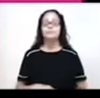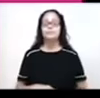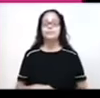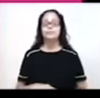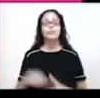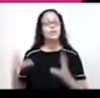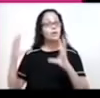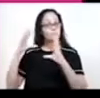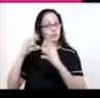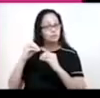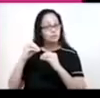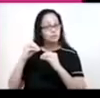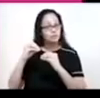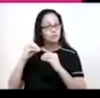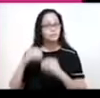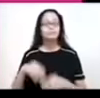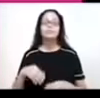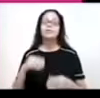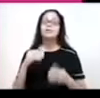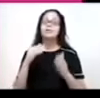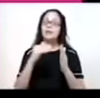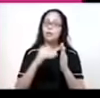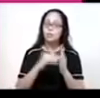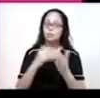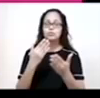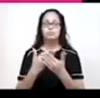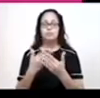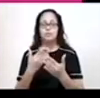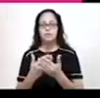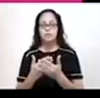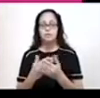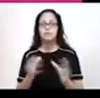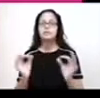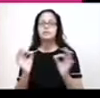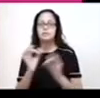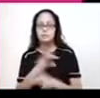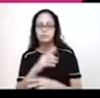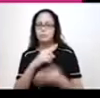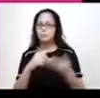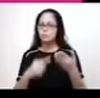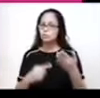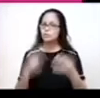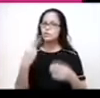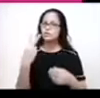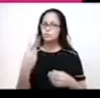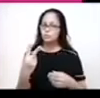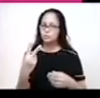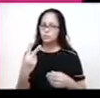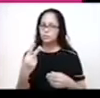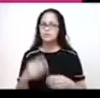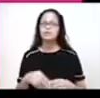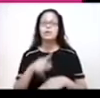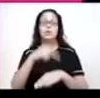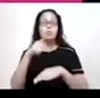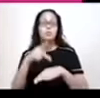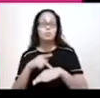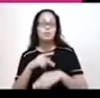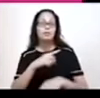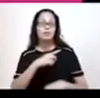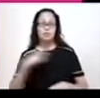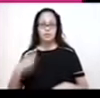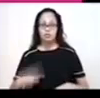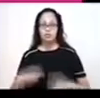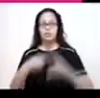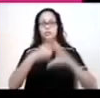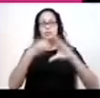Uma breve revisão do que a gente estudou na última aula. Na última aula, a gente encerrou a apostila 2 com o assunto da China. Falamos